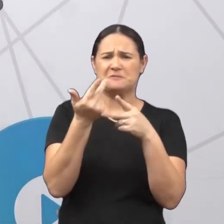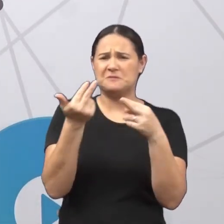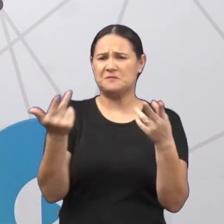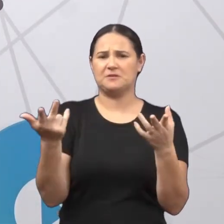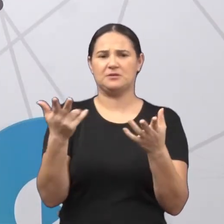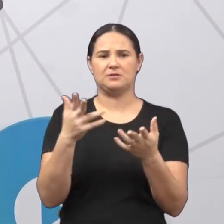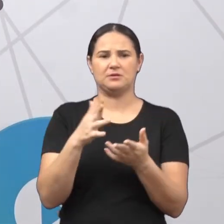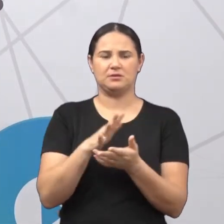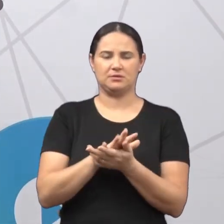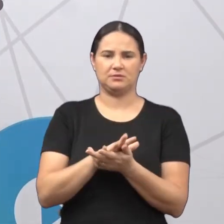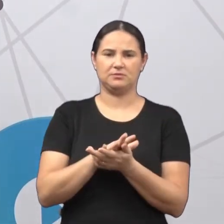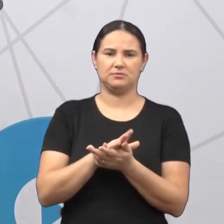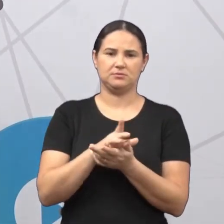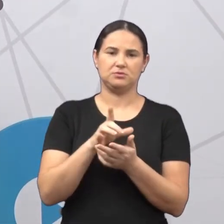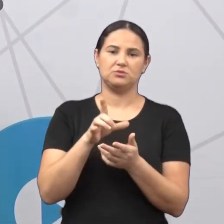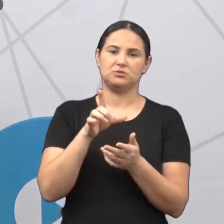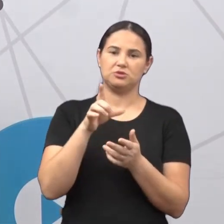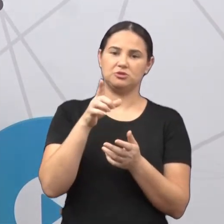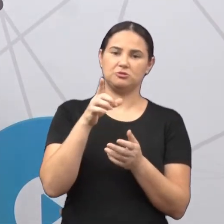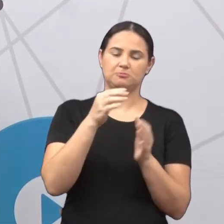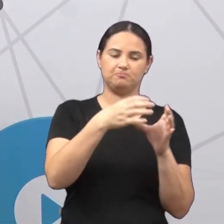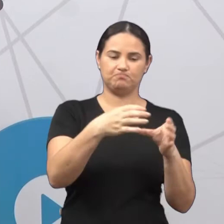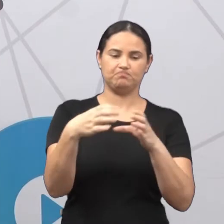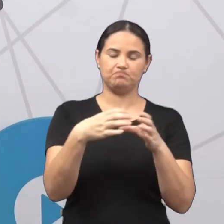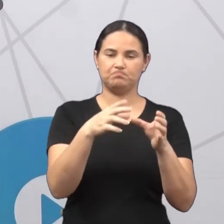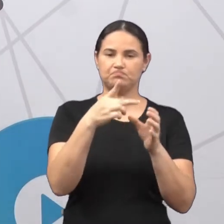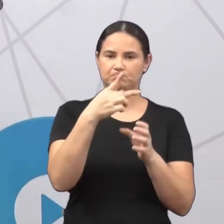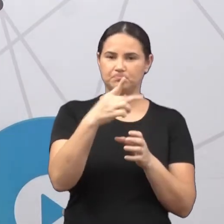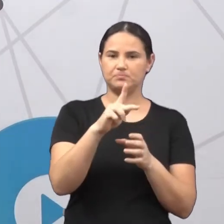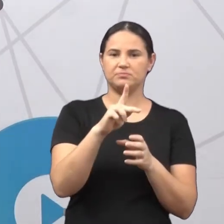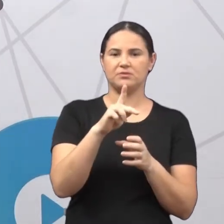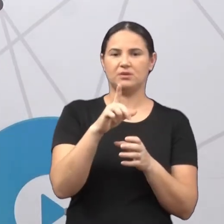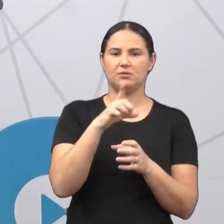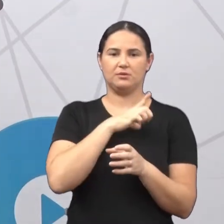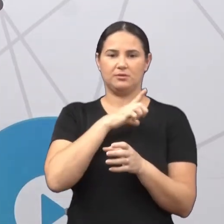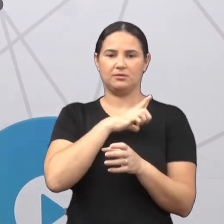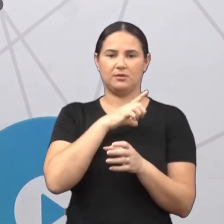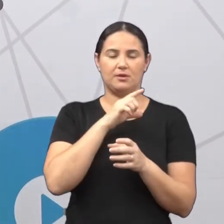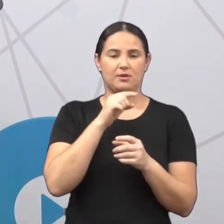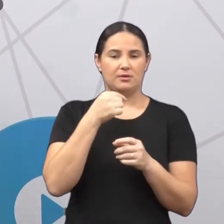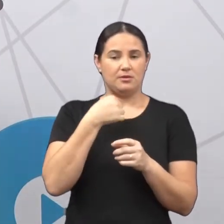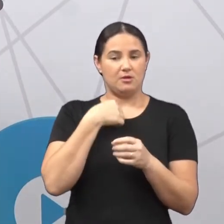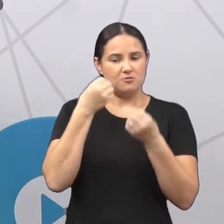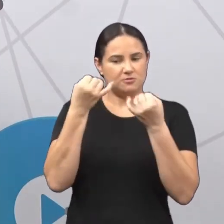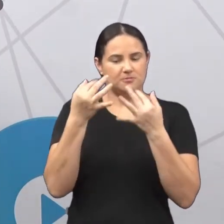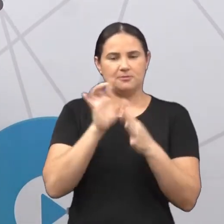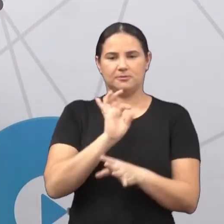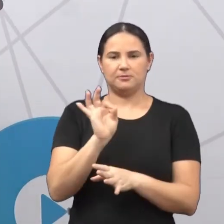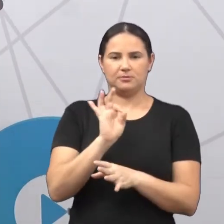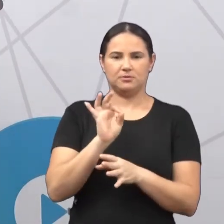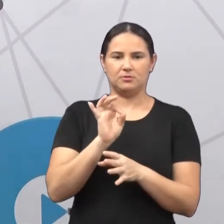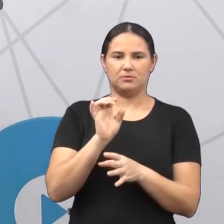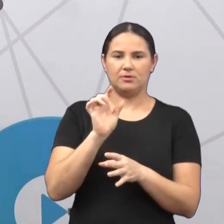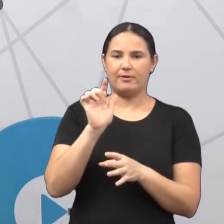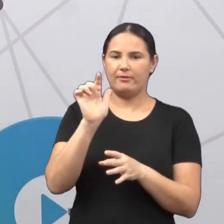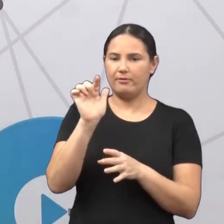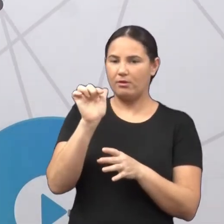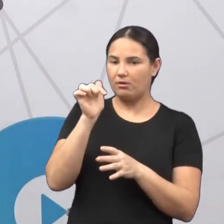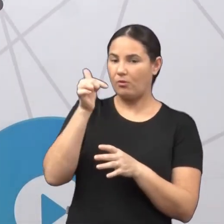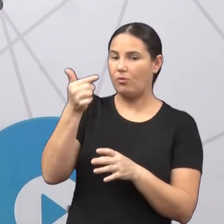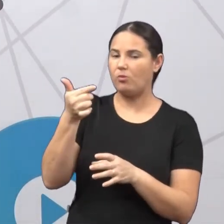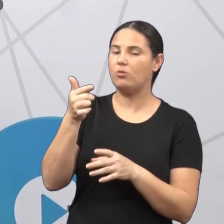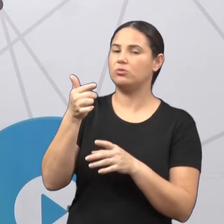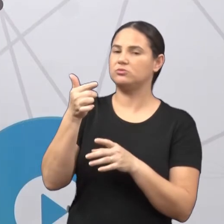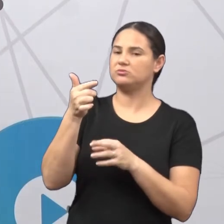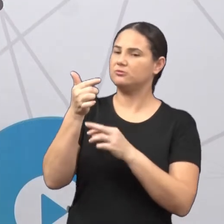comércios podem existir no seu bairro que também não foram citados aqui. Salões de beleza. Quando fala entre outros, tá